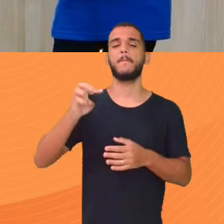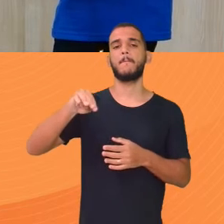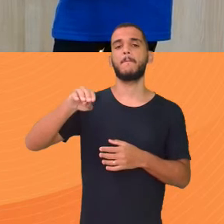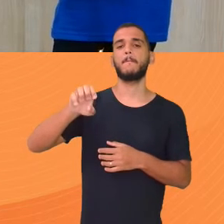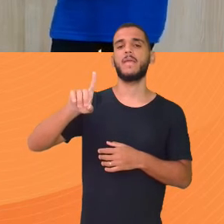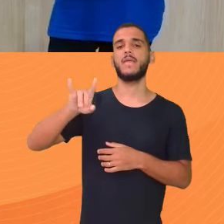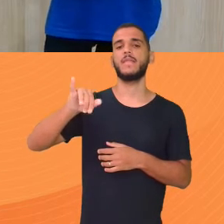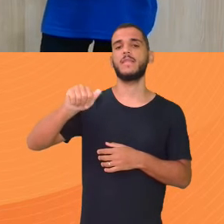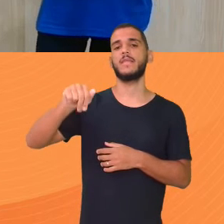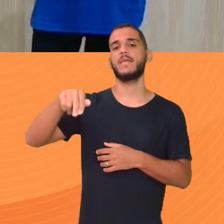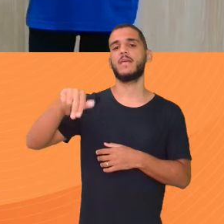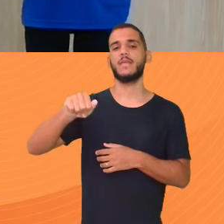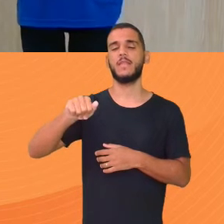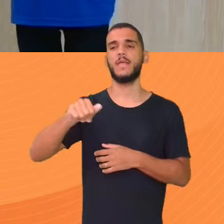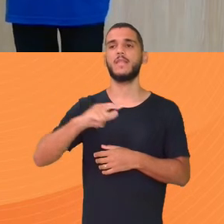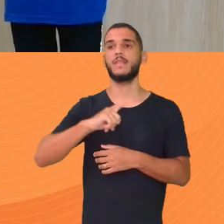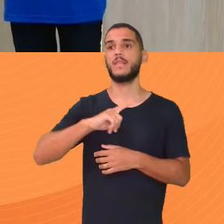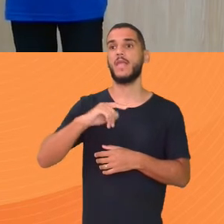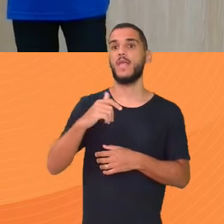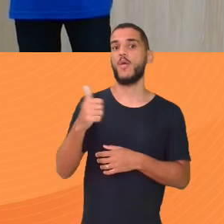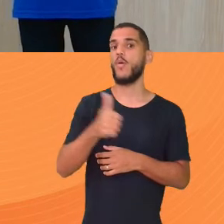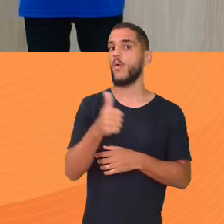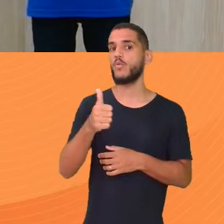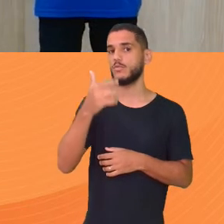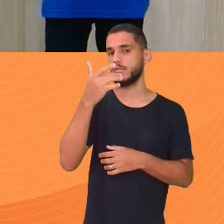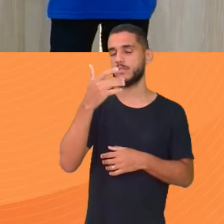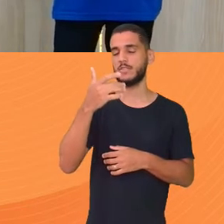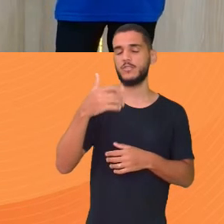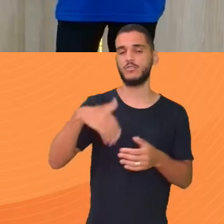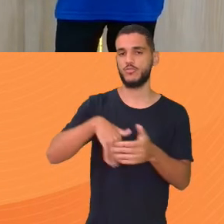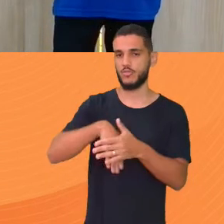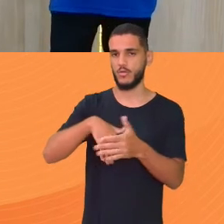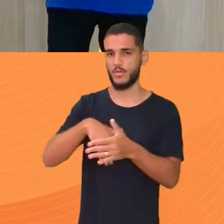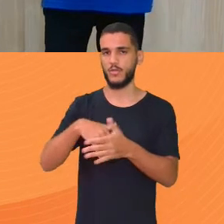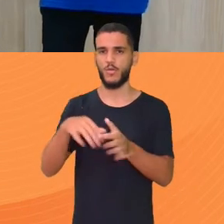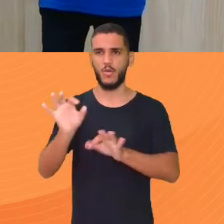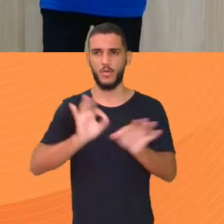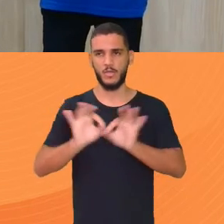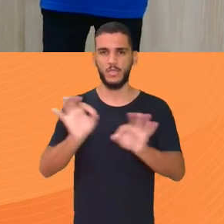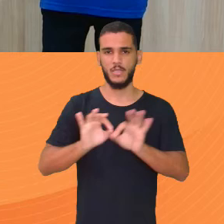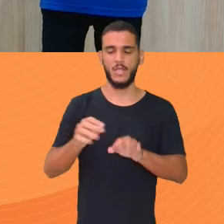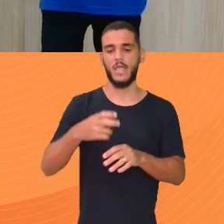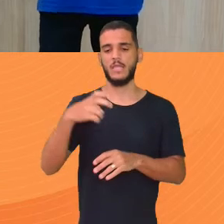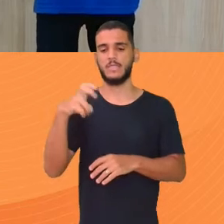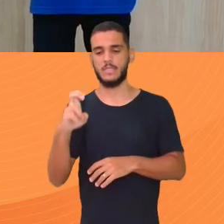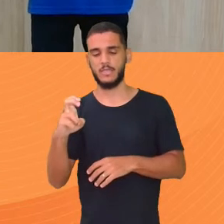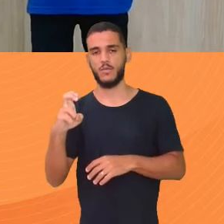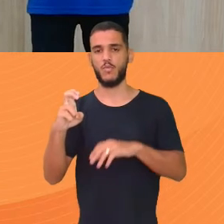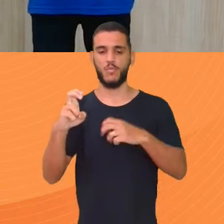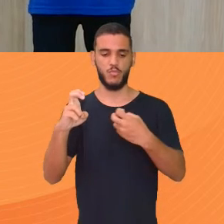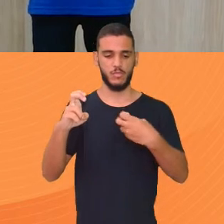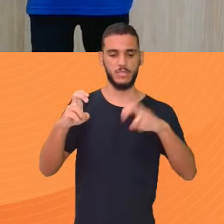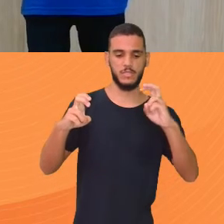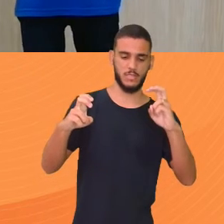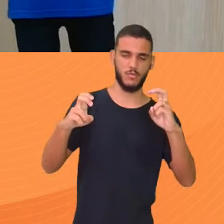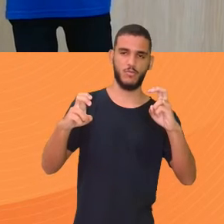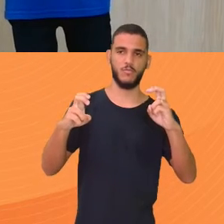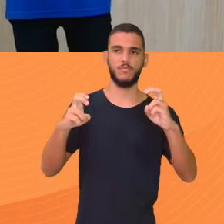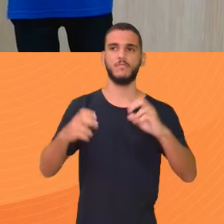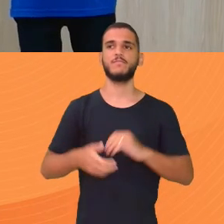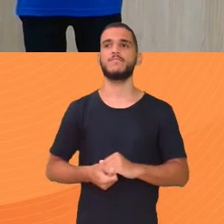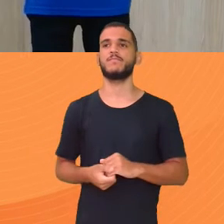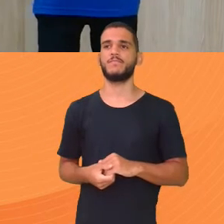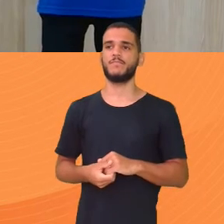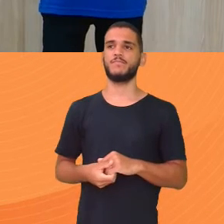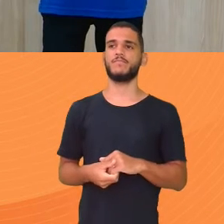de termos é qual? tem aí Tem 11 jogadores Então bota em ordem crescente 5 para um lado 5 para o outro Que são 11 5